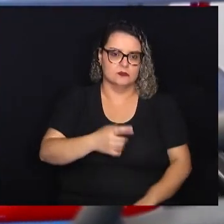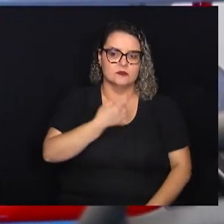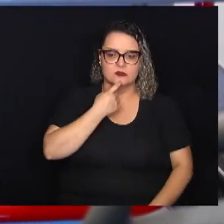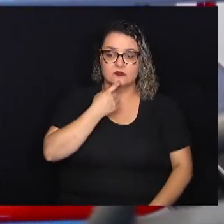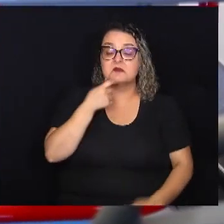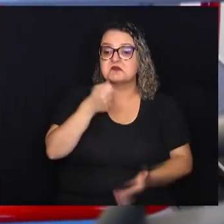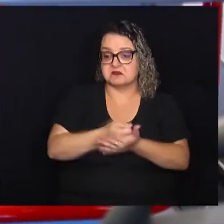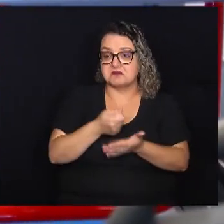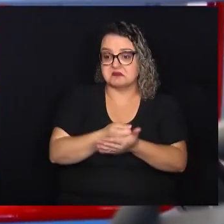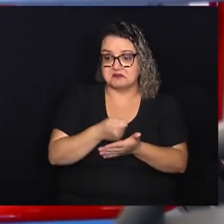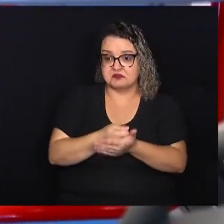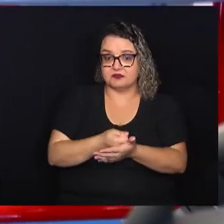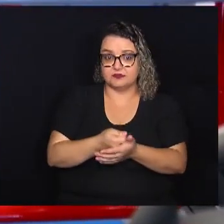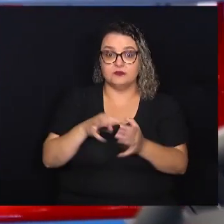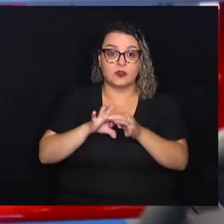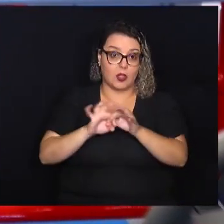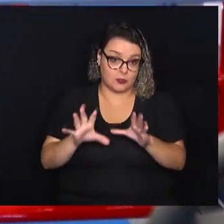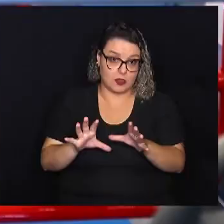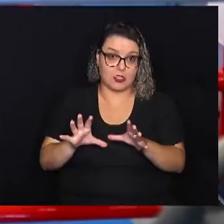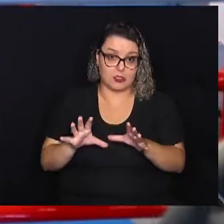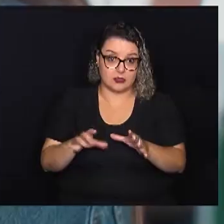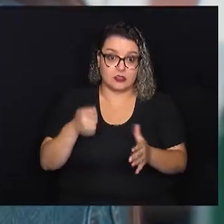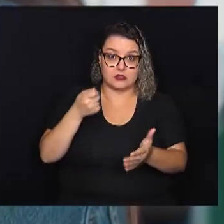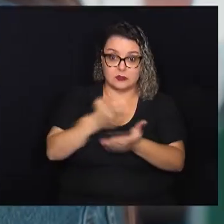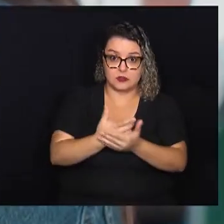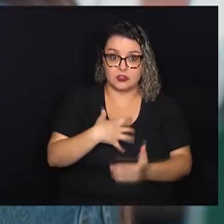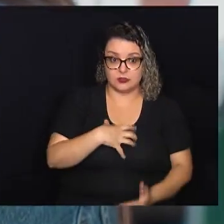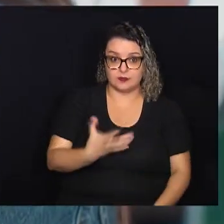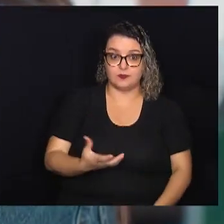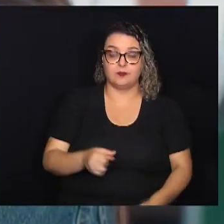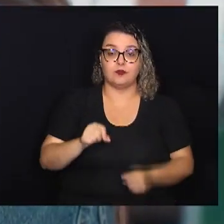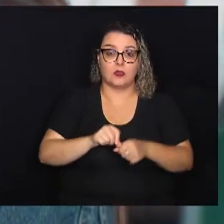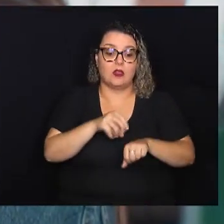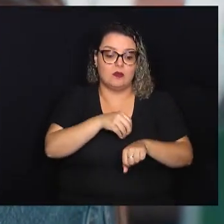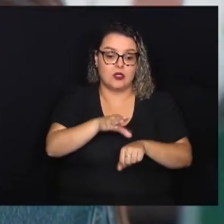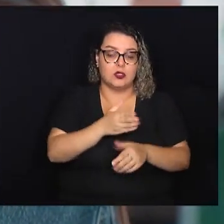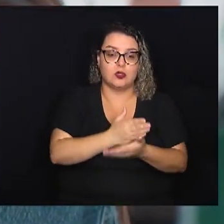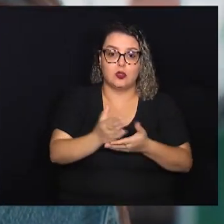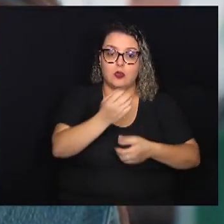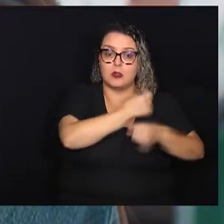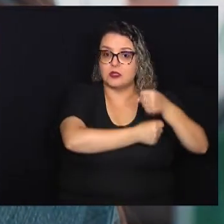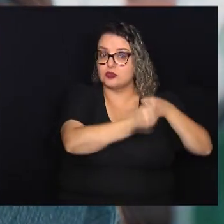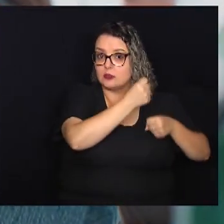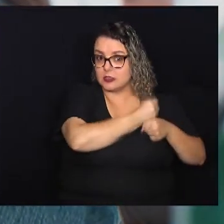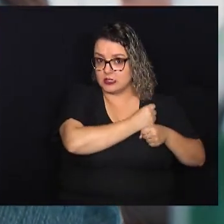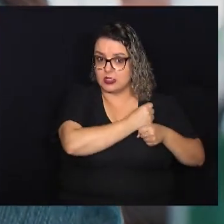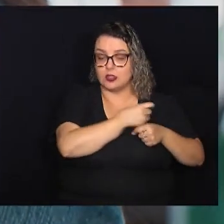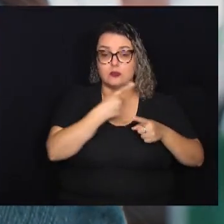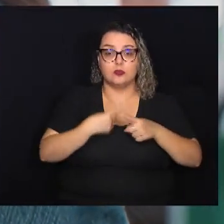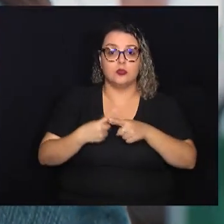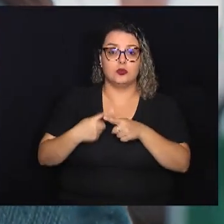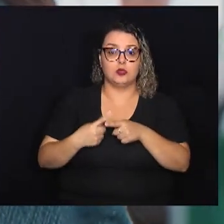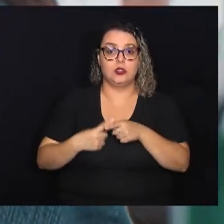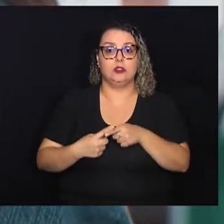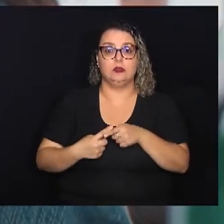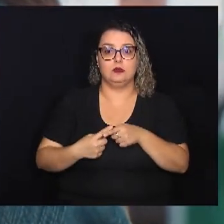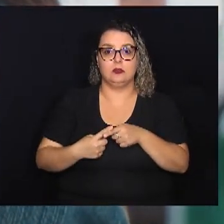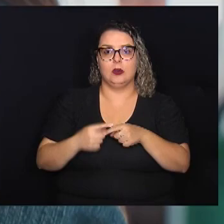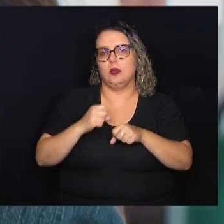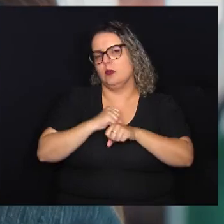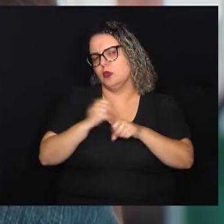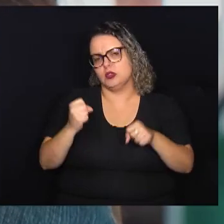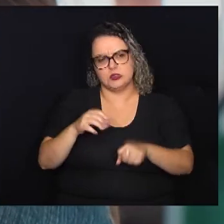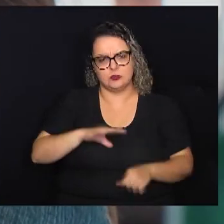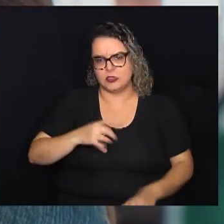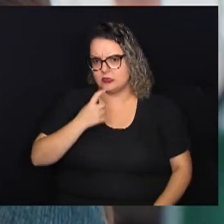obrigatório a disponibilização desses meios de pagamento. Eu fiz essa indicação no começo do ano passado, porque é impossível. Campinas,